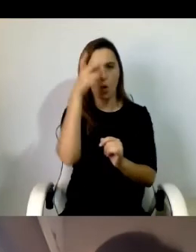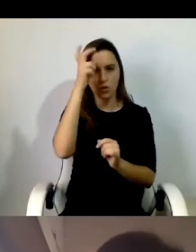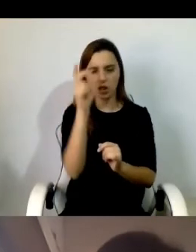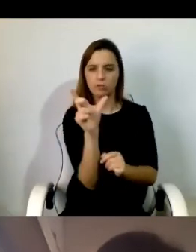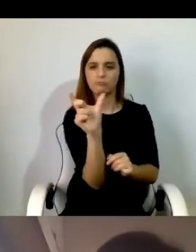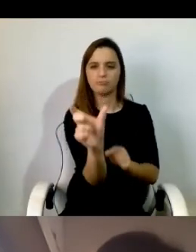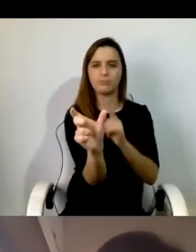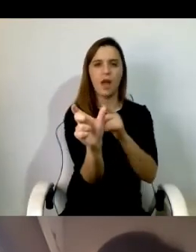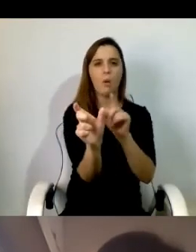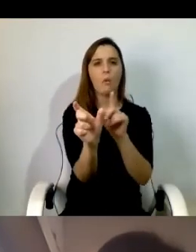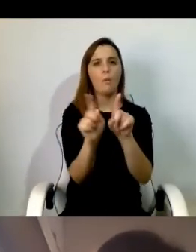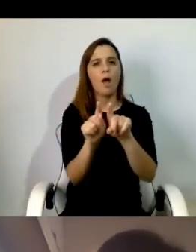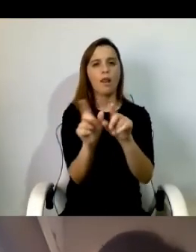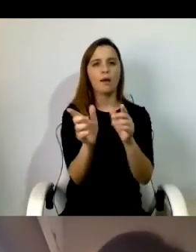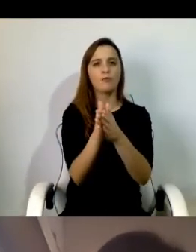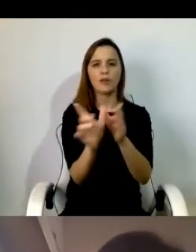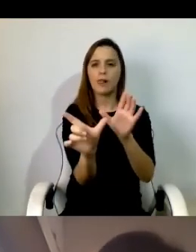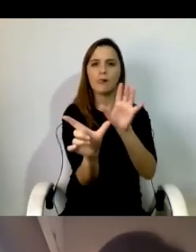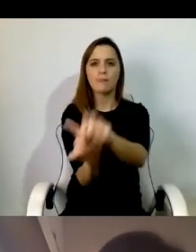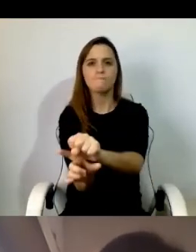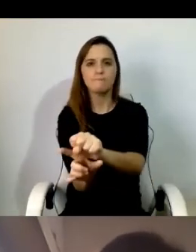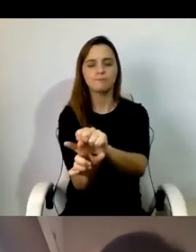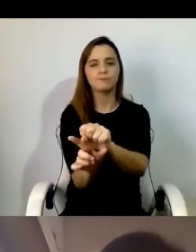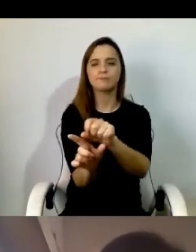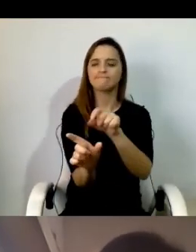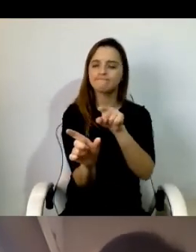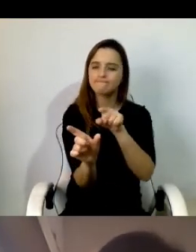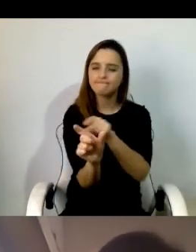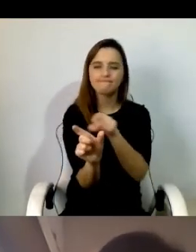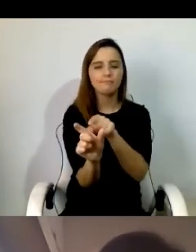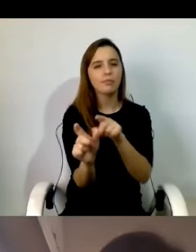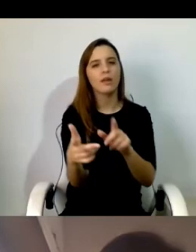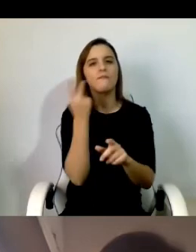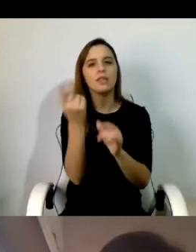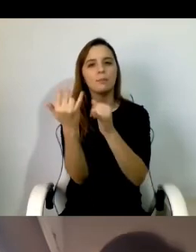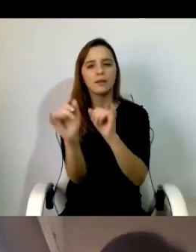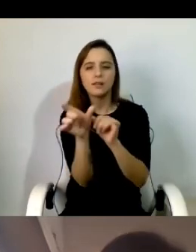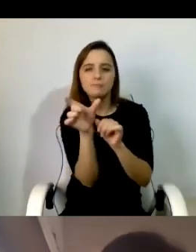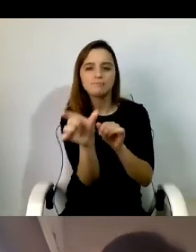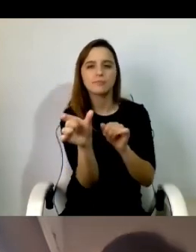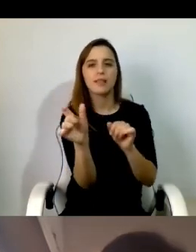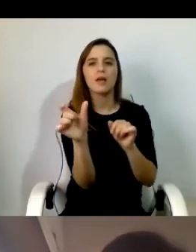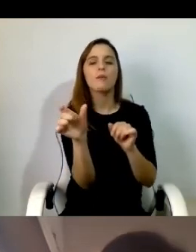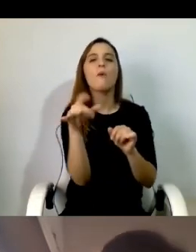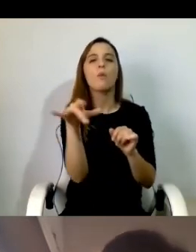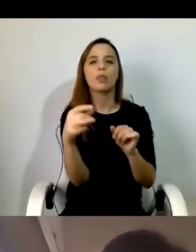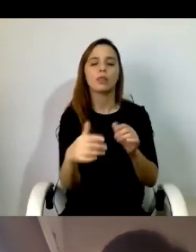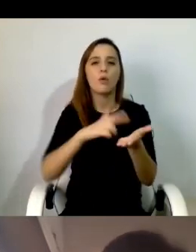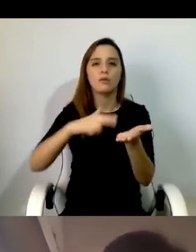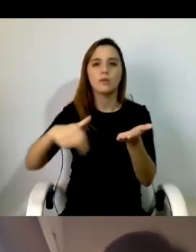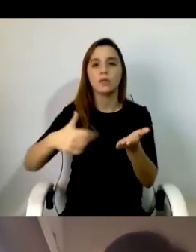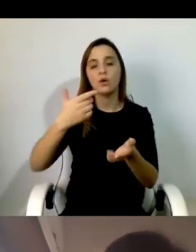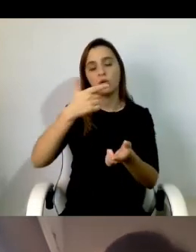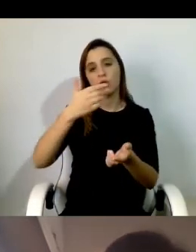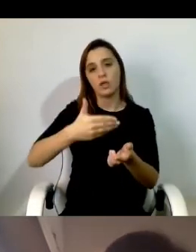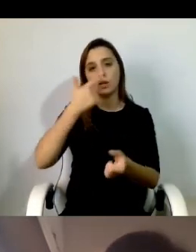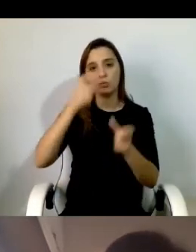definido naquilo que é a convenção sobre os direitos das pessoas com ciência e mais